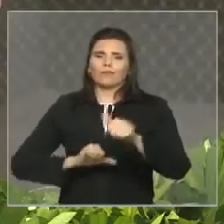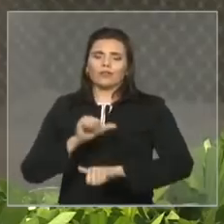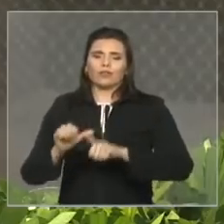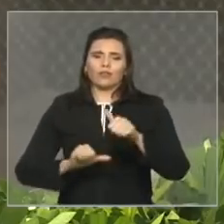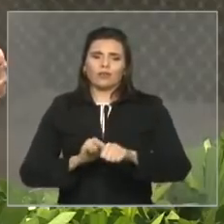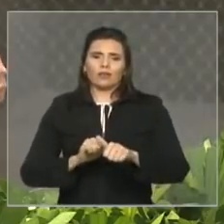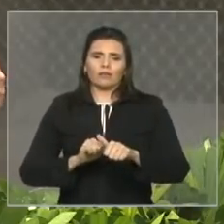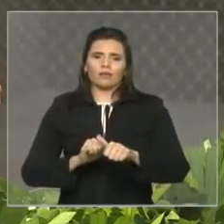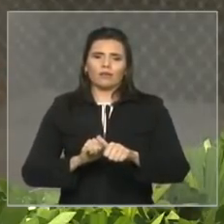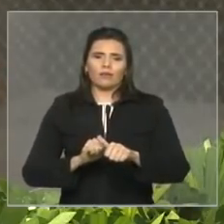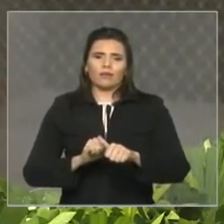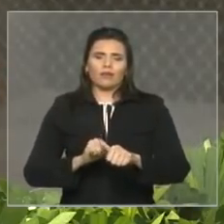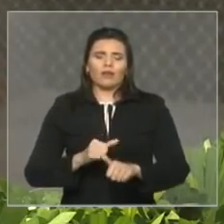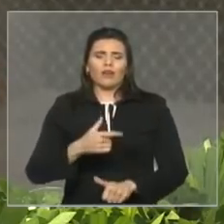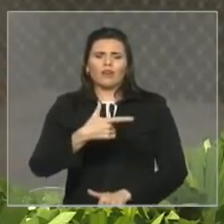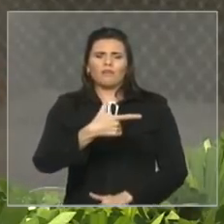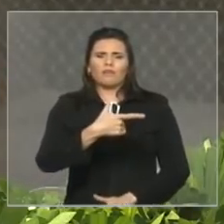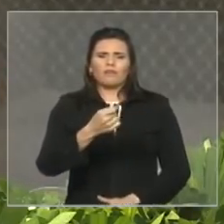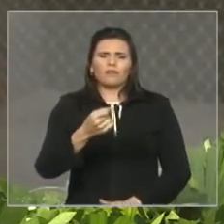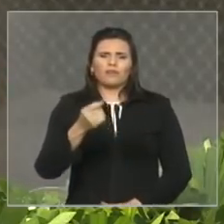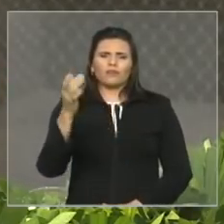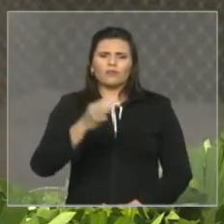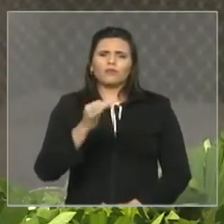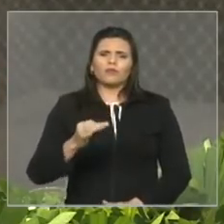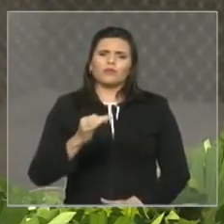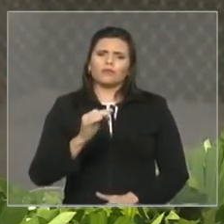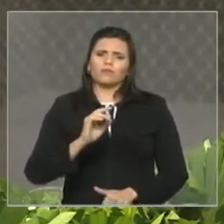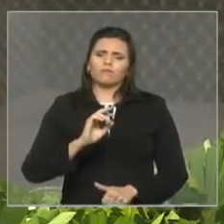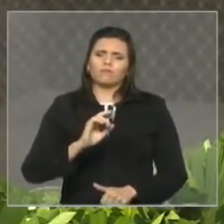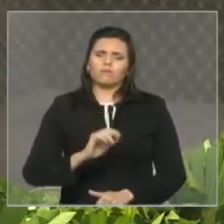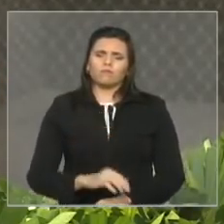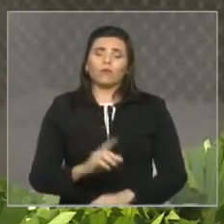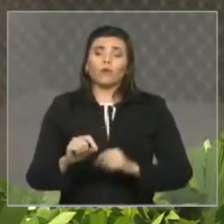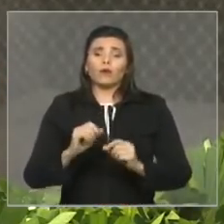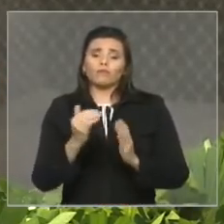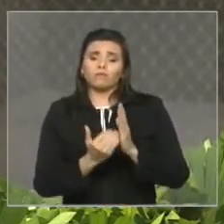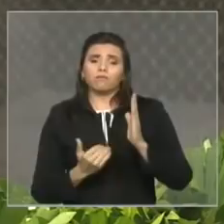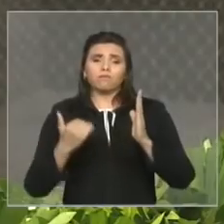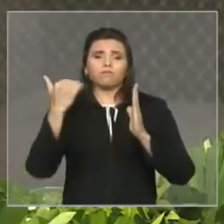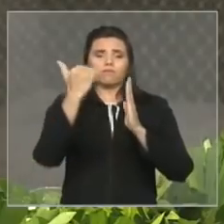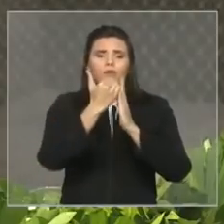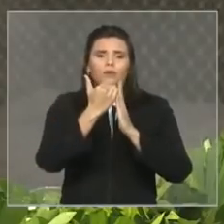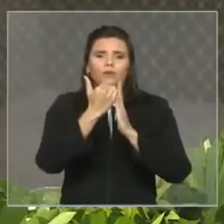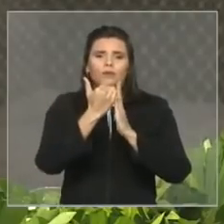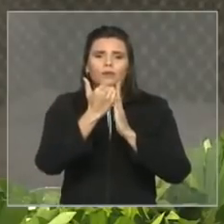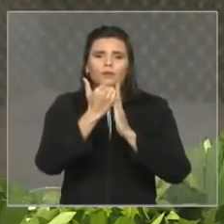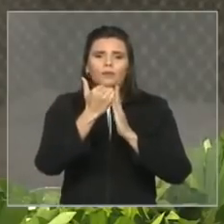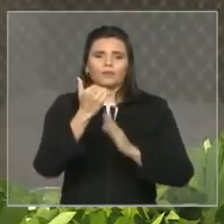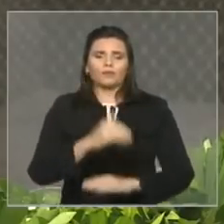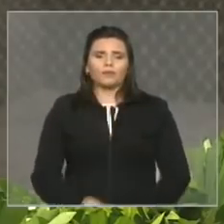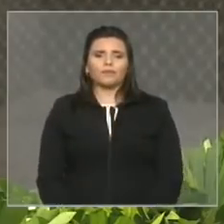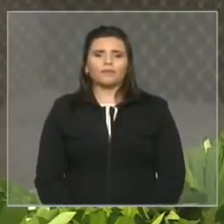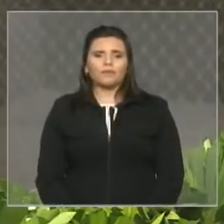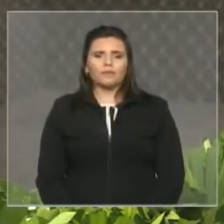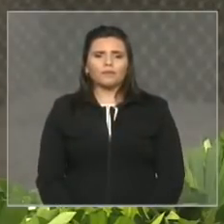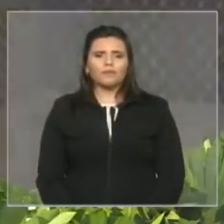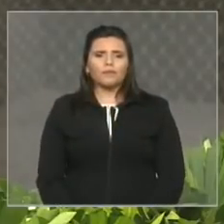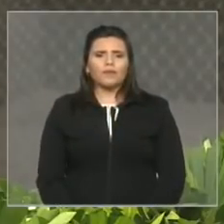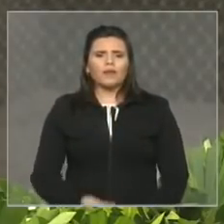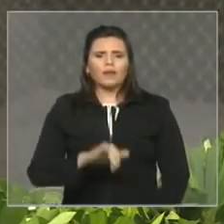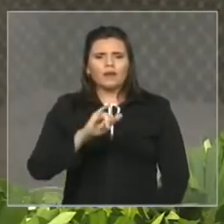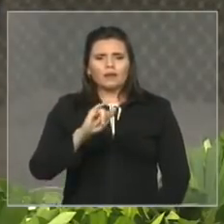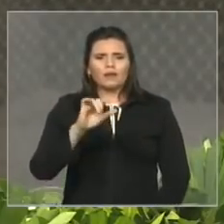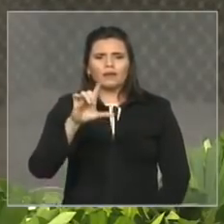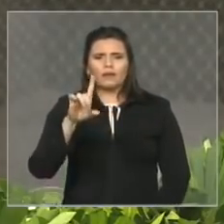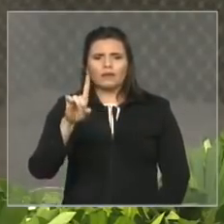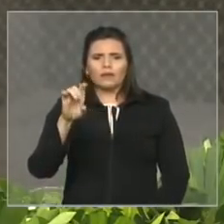período governamental ocorre senhoras e senhores que não haverá sustentabilidade no crescimento do IDEB no Maranhão